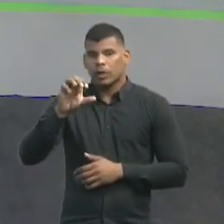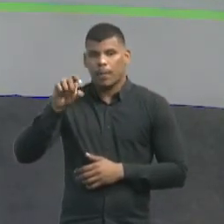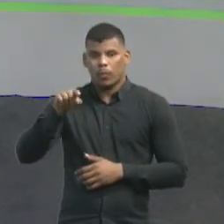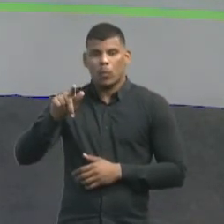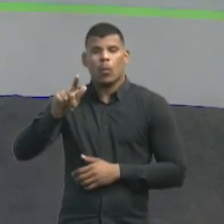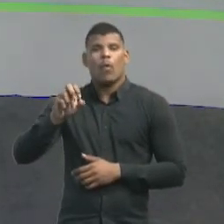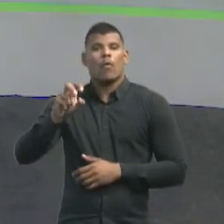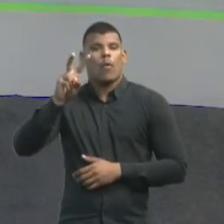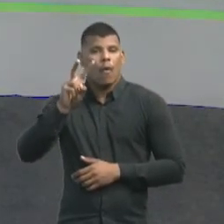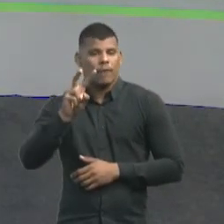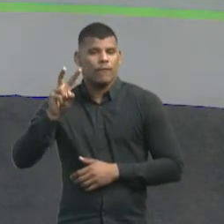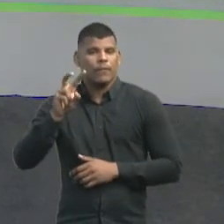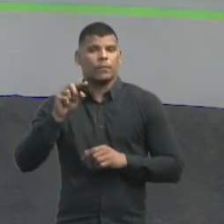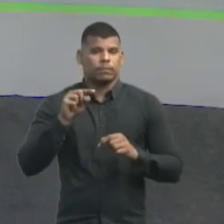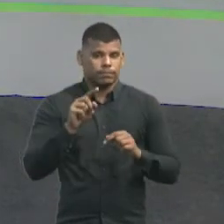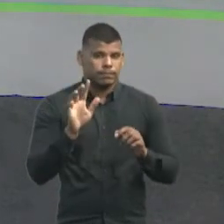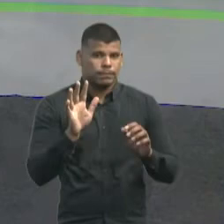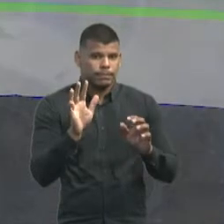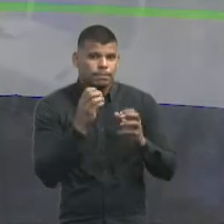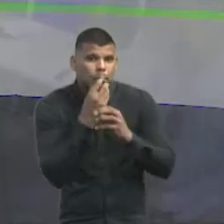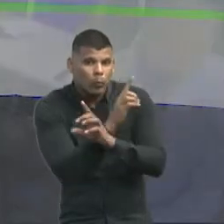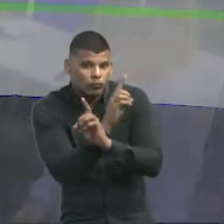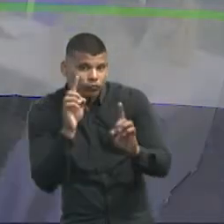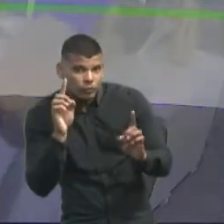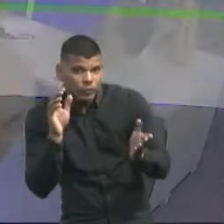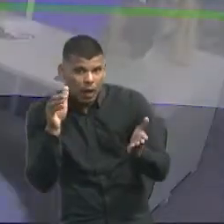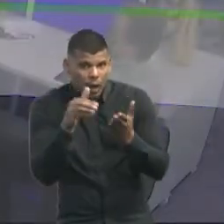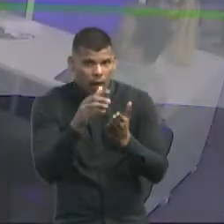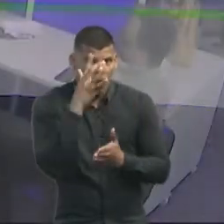Um bom dia para você e até amanhã. e